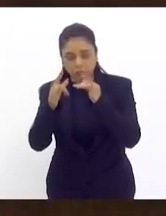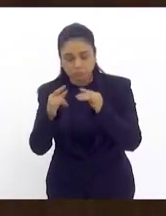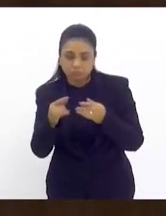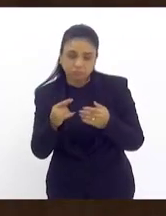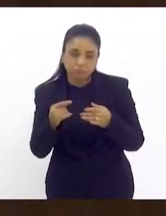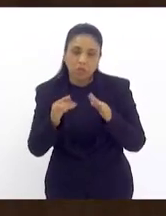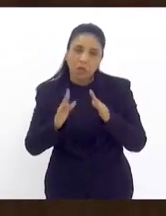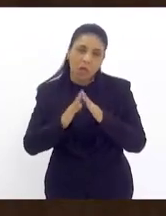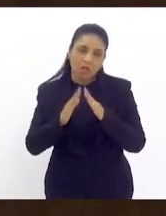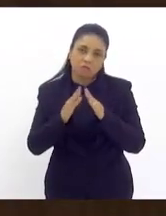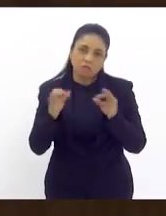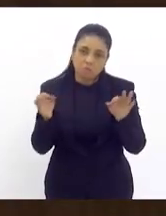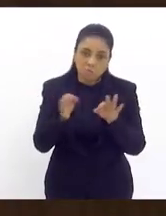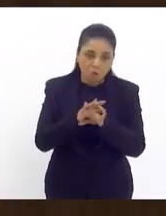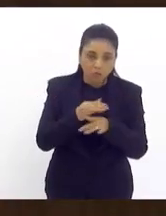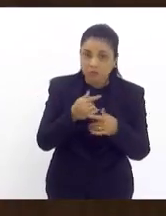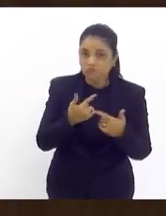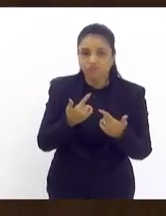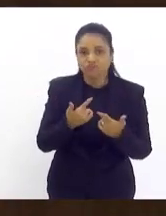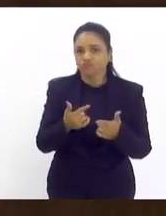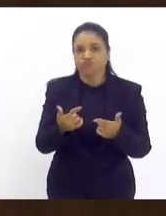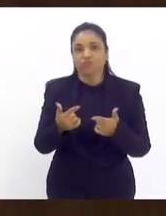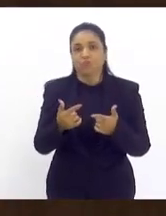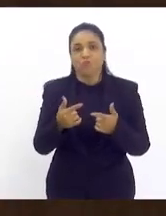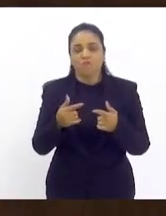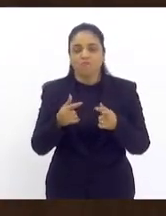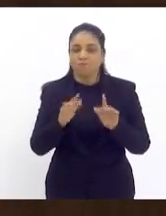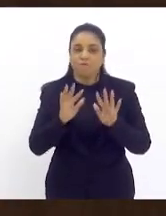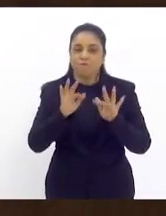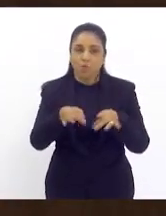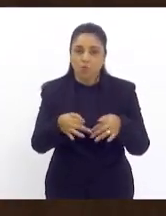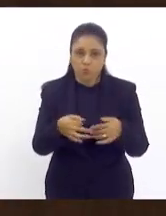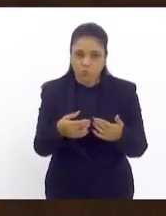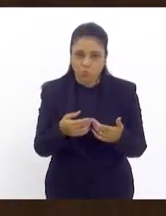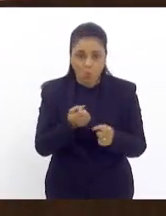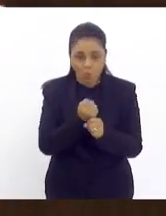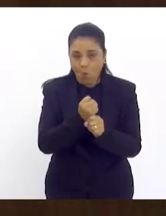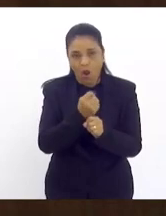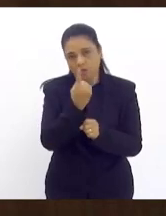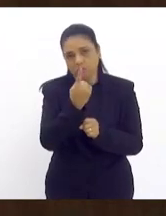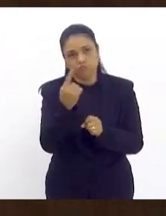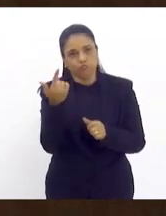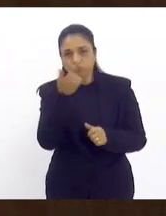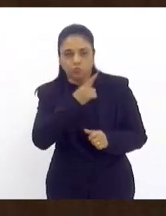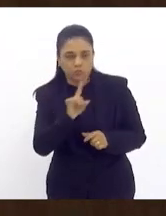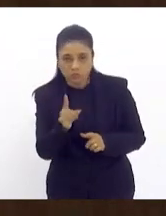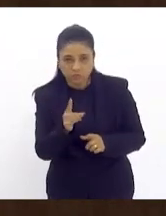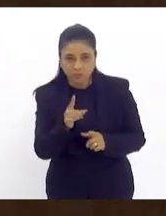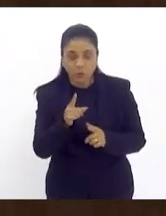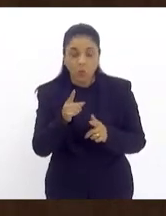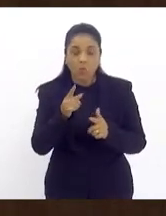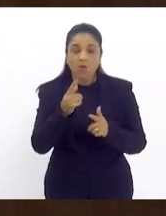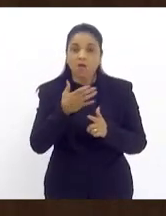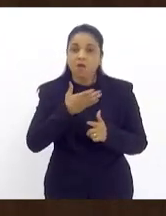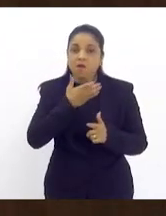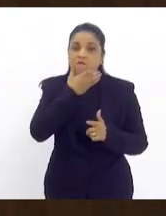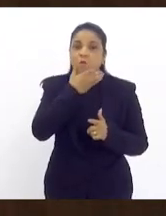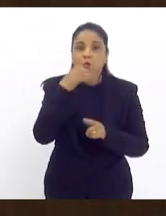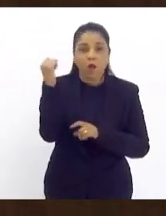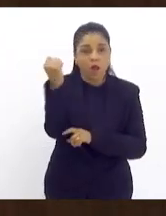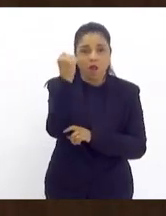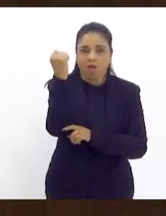então o problema ia cada vez se agravando mais e é